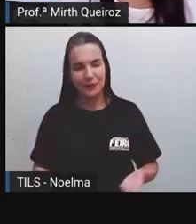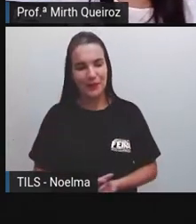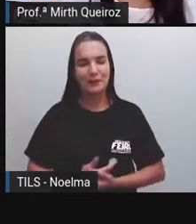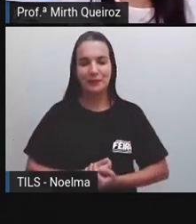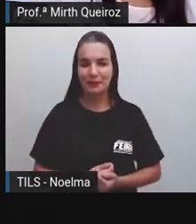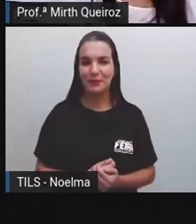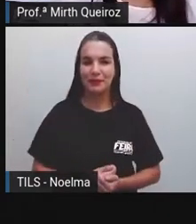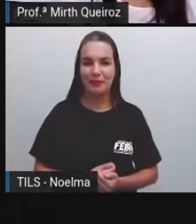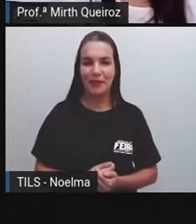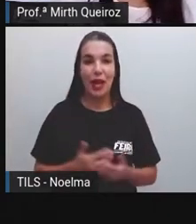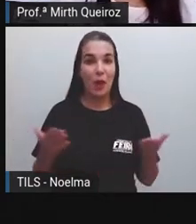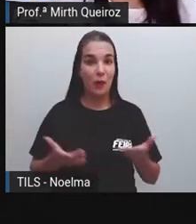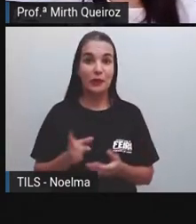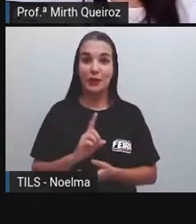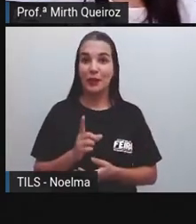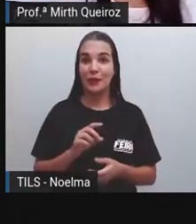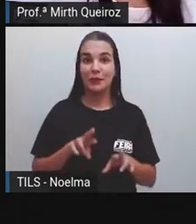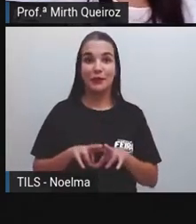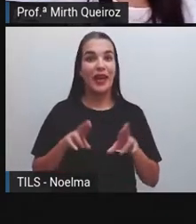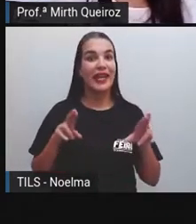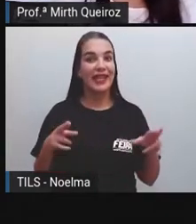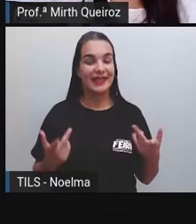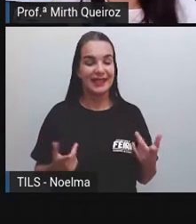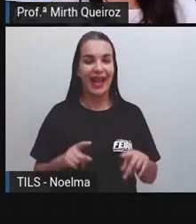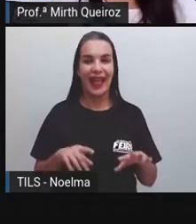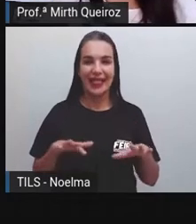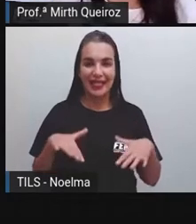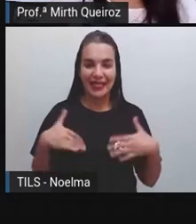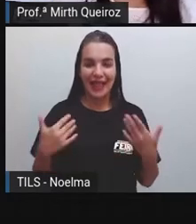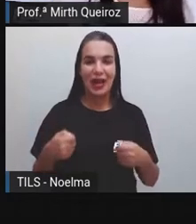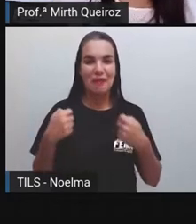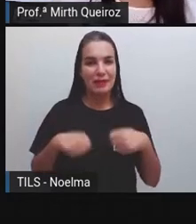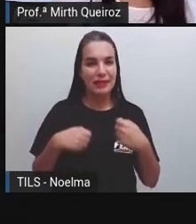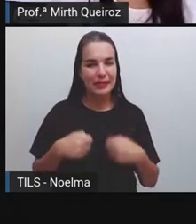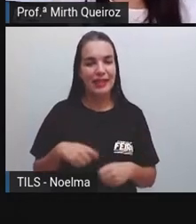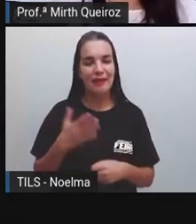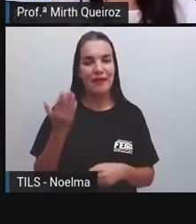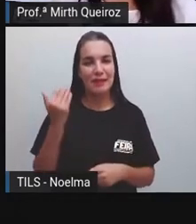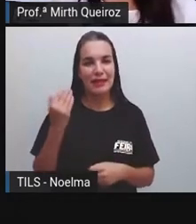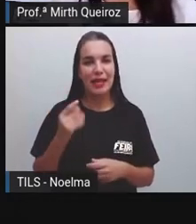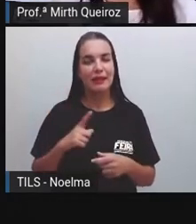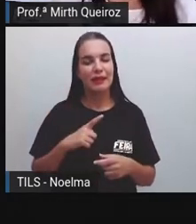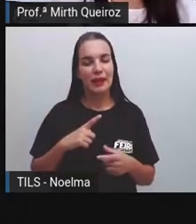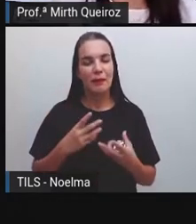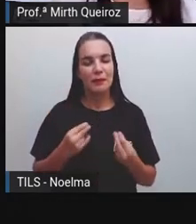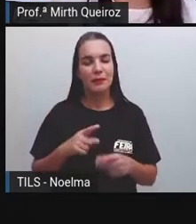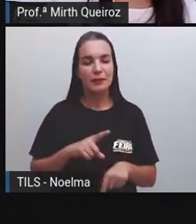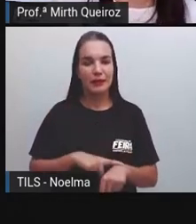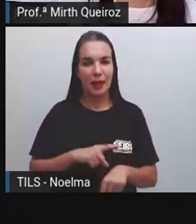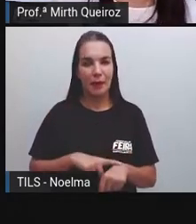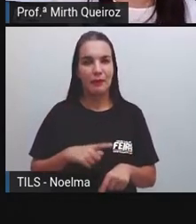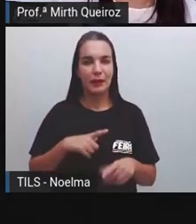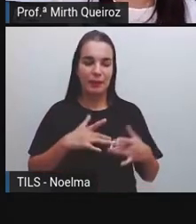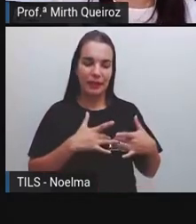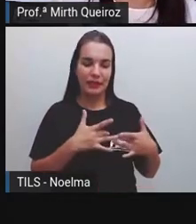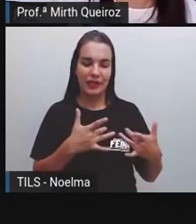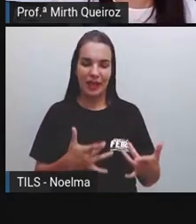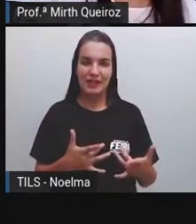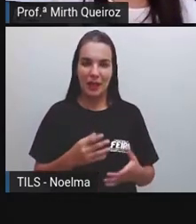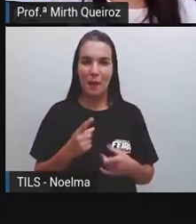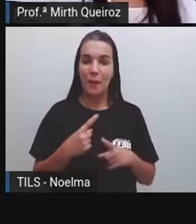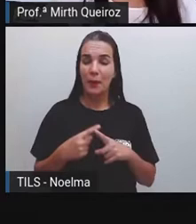físico Então, necessitava de muito tempo Necessitava de muito esforço Necessitava de muita dedicação aí Para que a gente